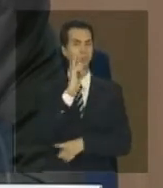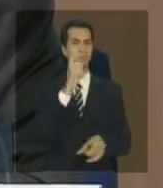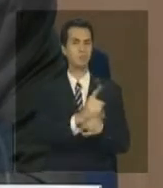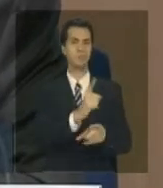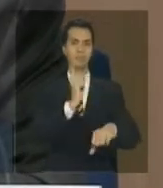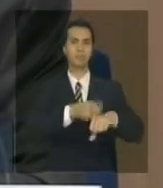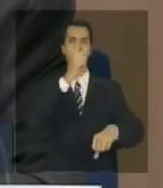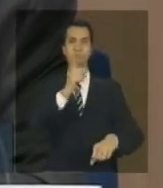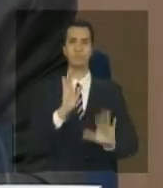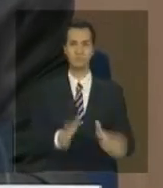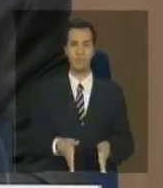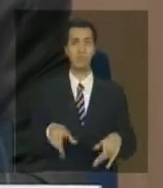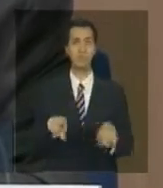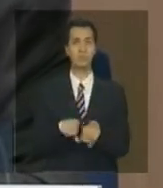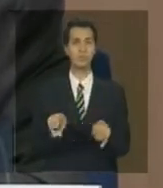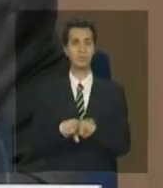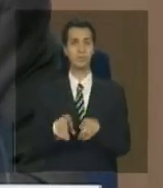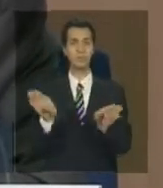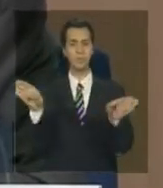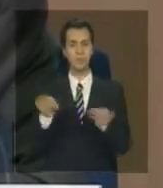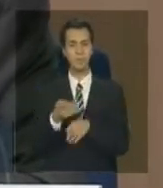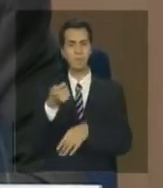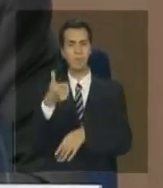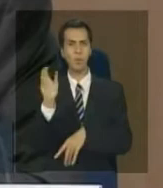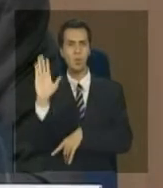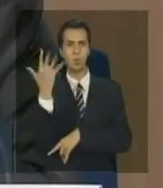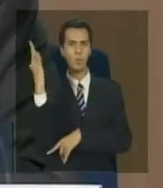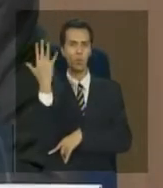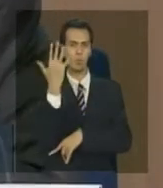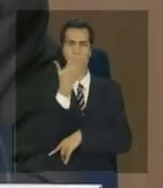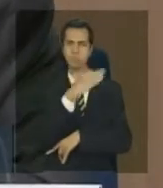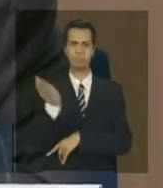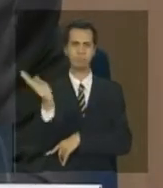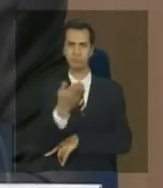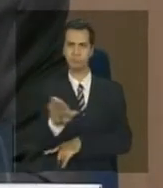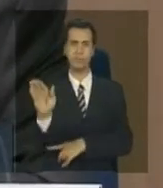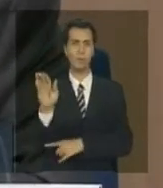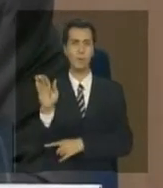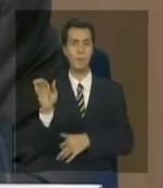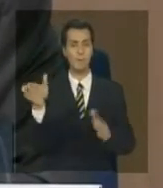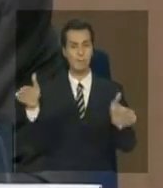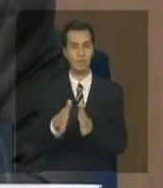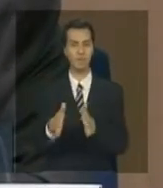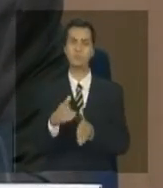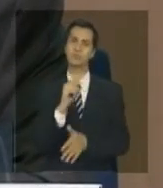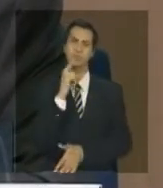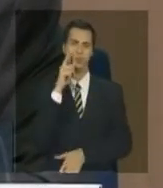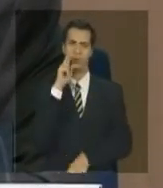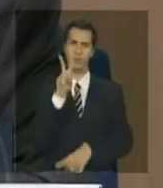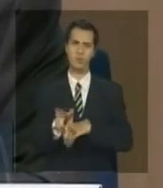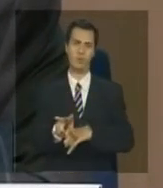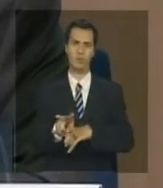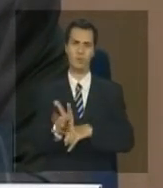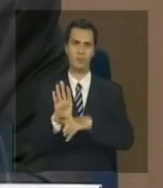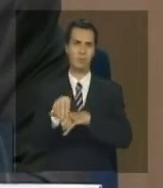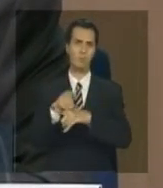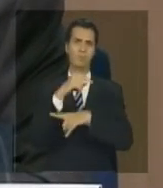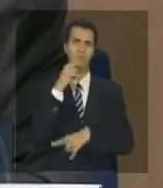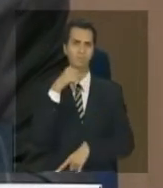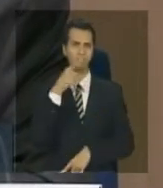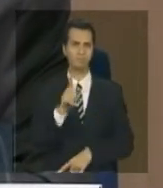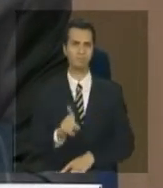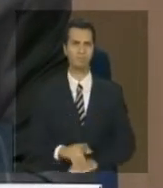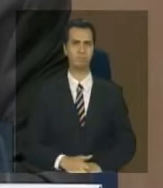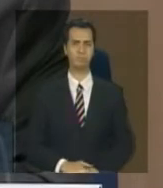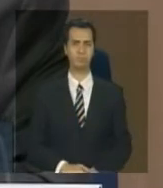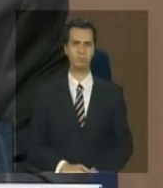imagem de savela utilizada não permite que a gente consiga avaliar essas alterações em áreas muito pequenas.